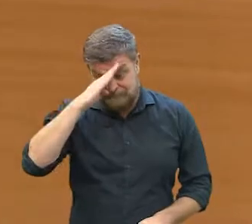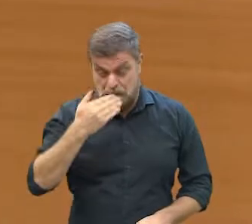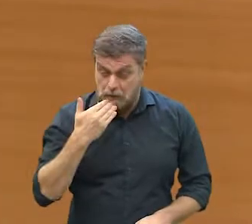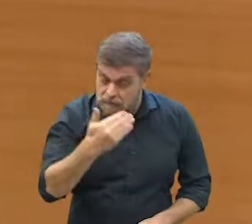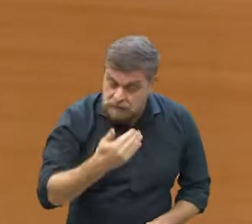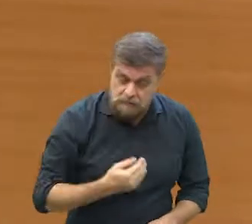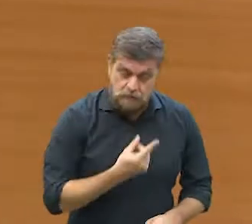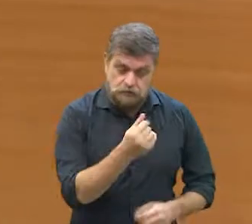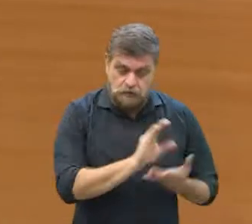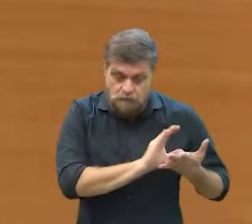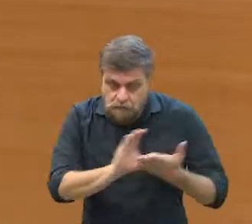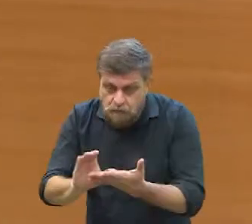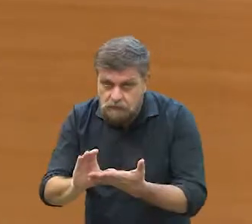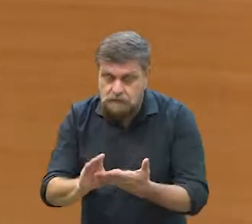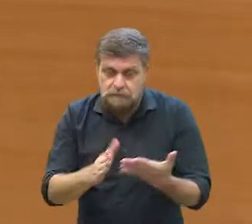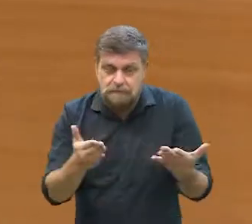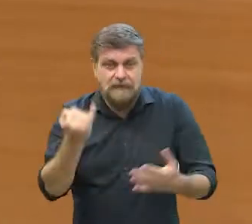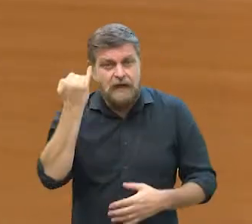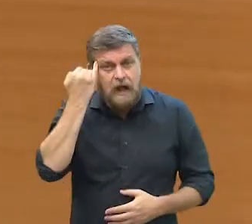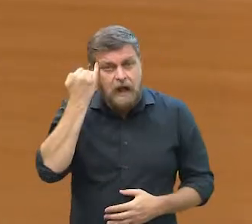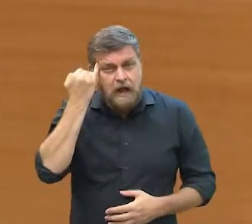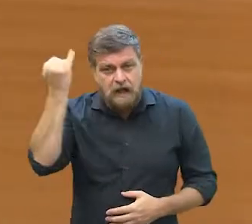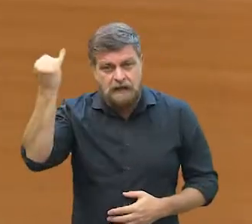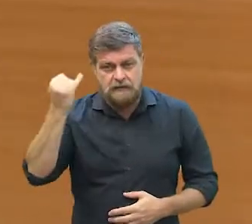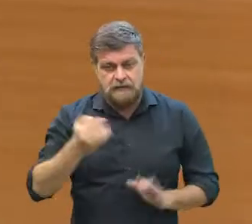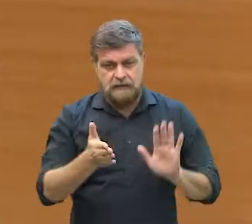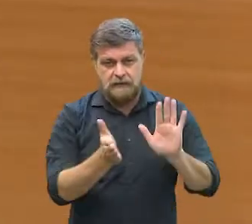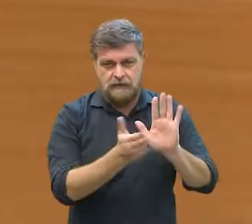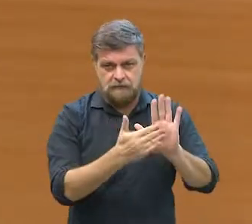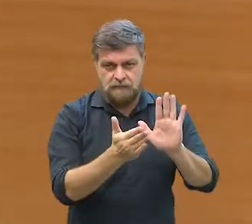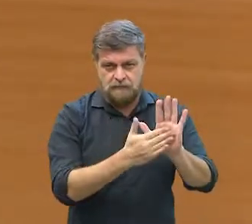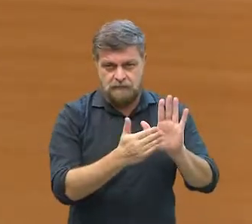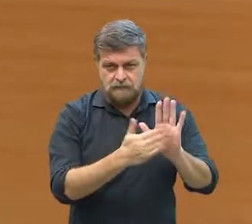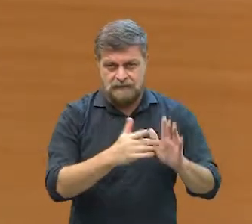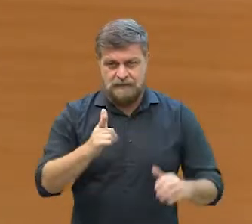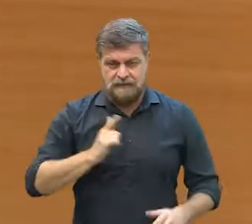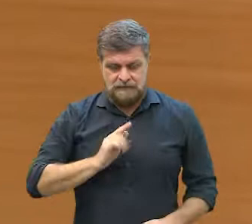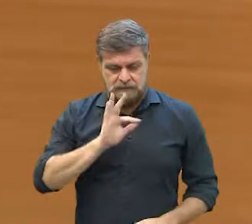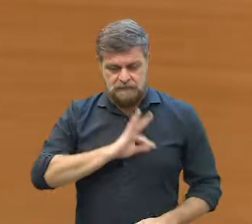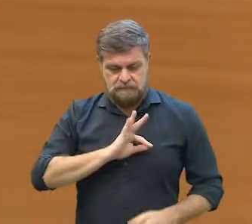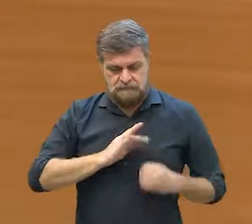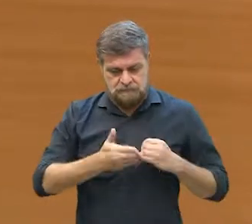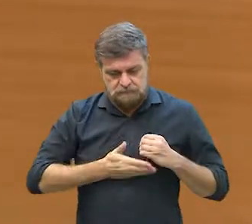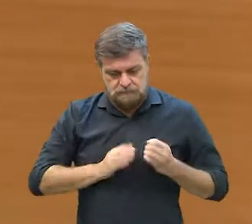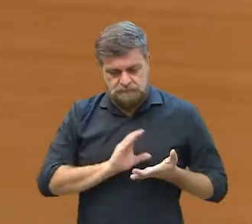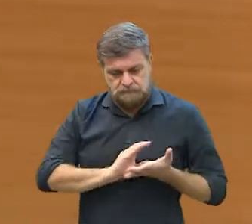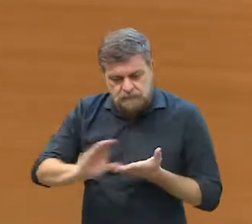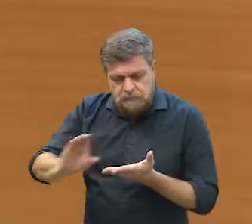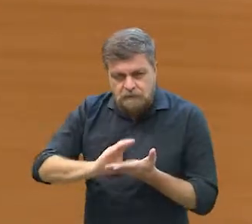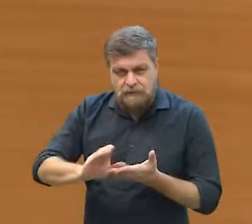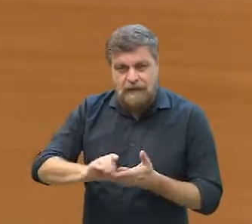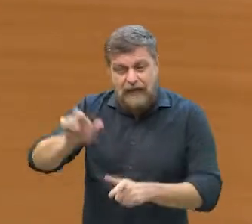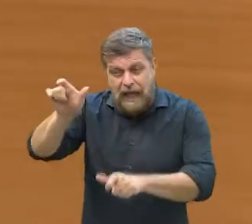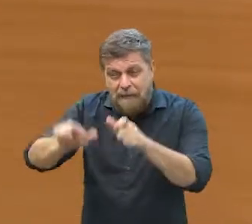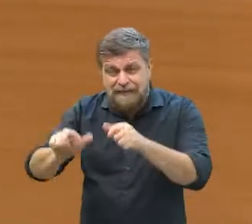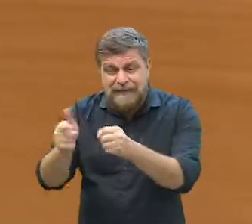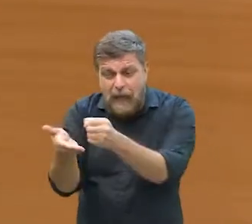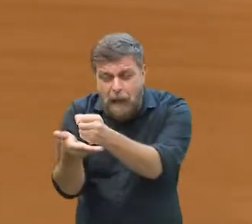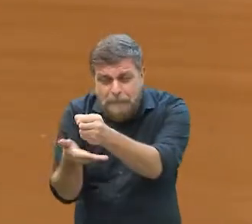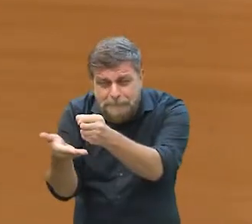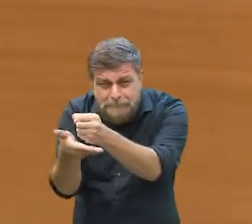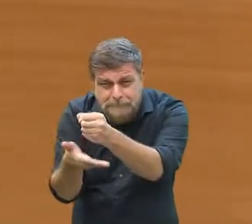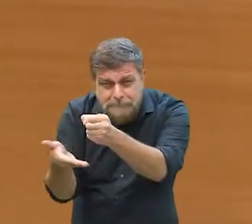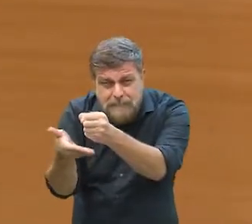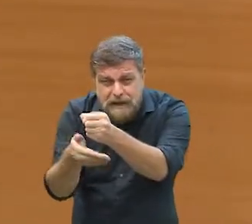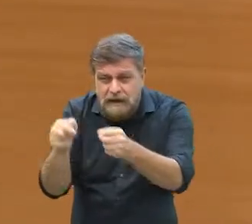A ideia, o renda básico, é que seja uma ajuda permanente para que as pessoas tenham o mínimo para